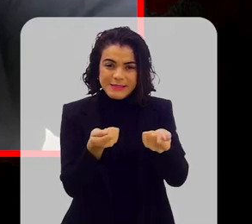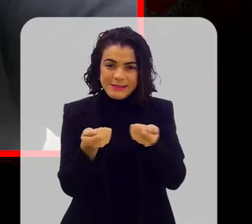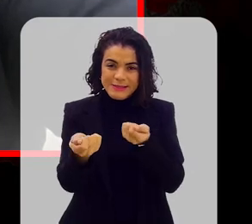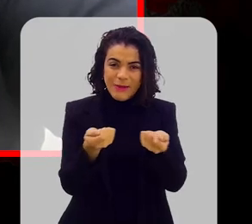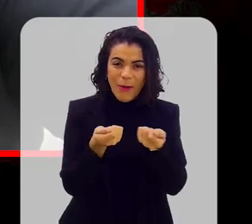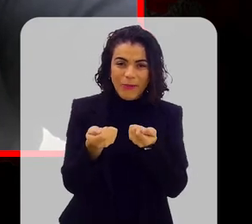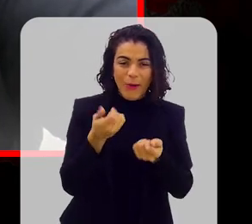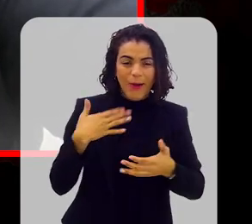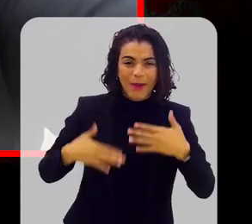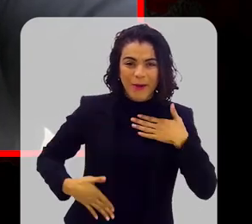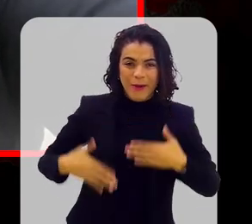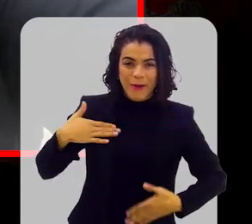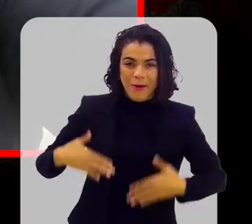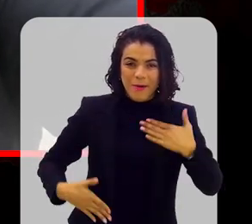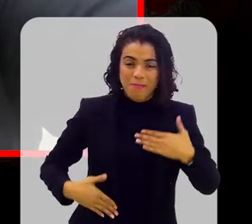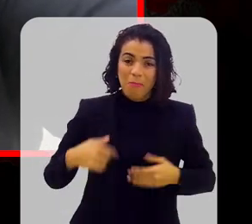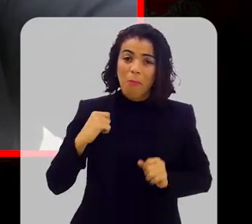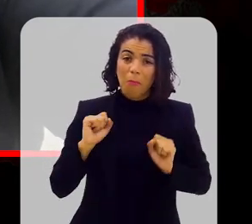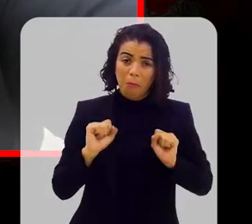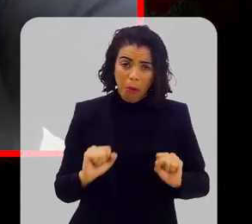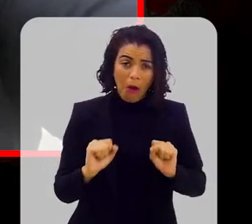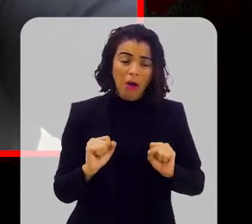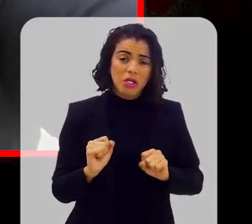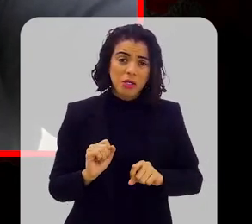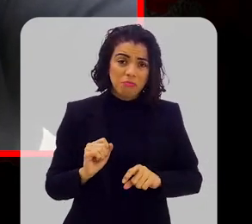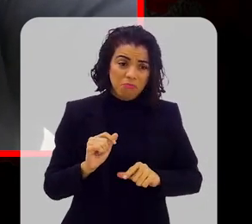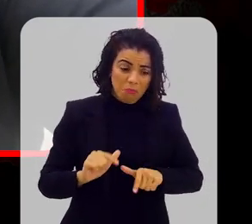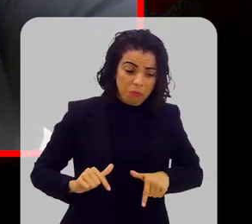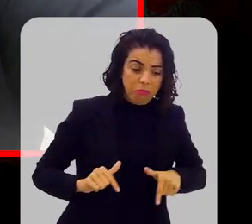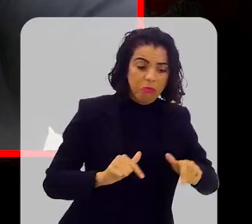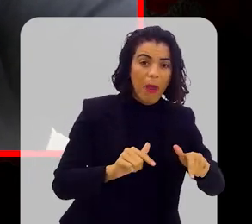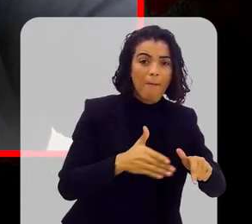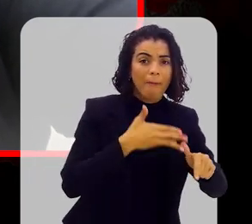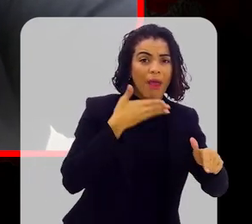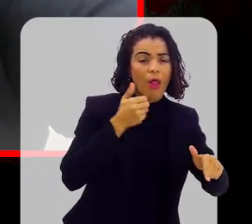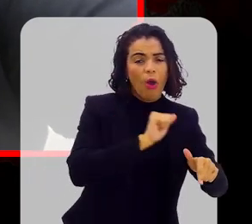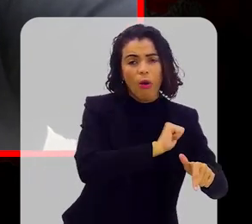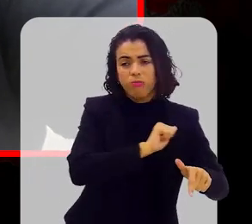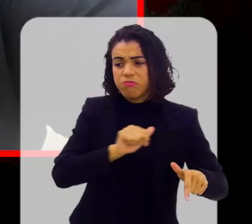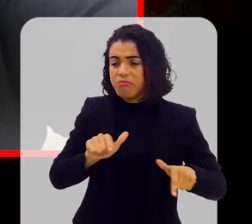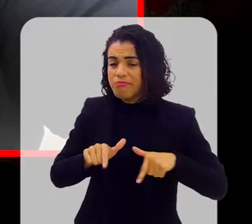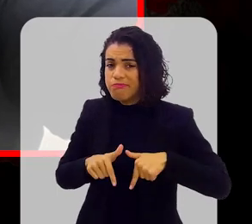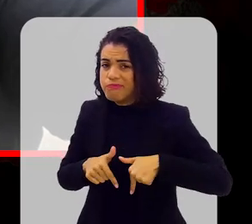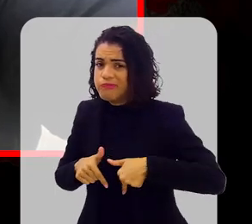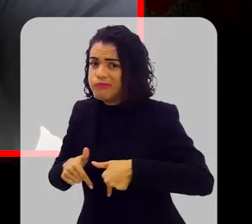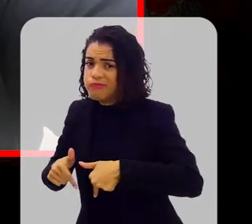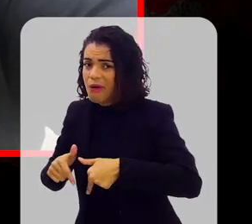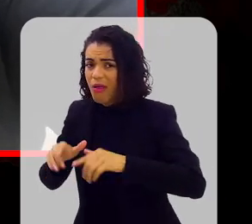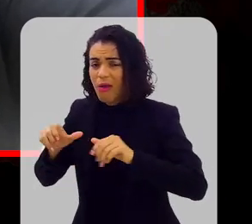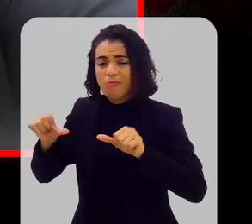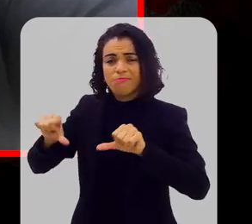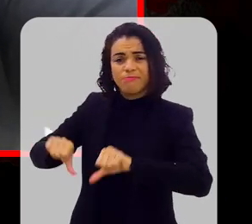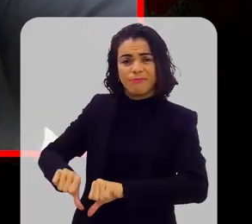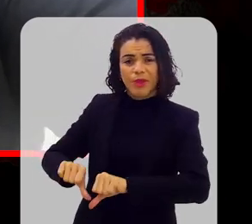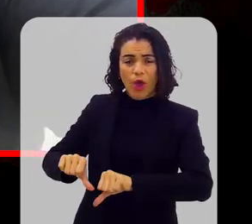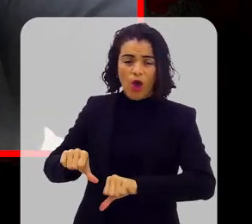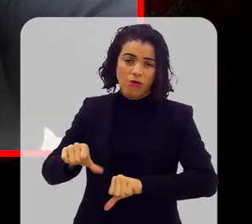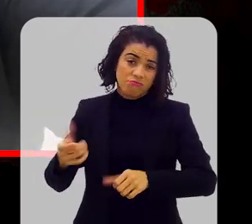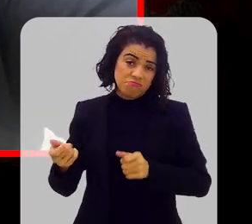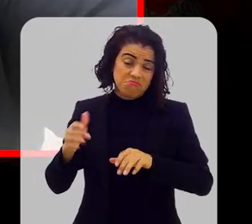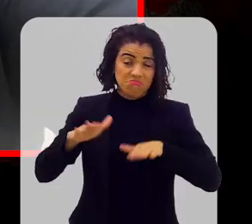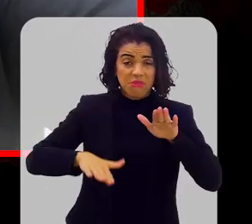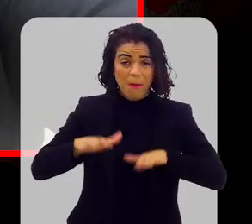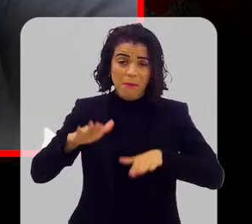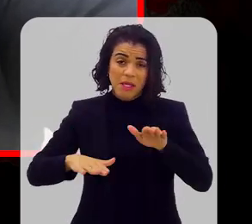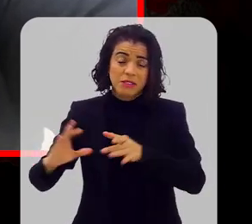atuar melhor ou pior no indivíduo ou em outro, dependendo, como a gente está falando aqui, de uma predisposição até